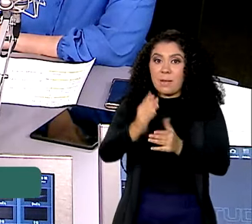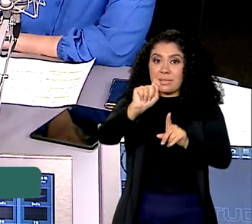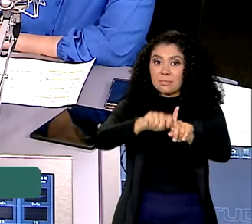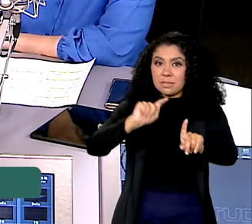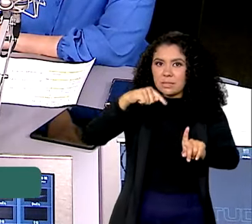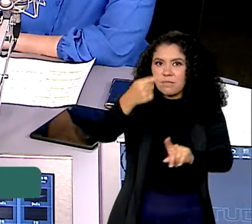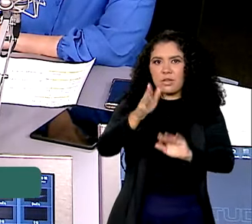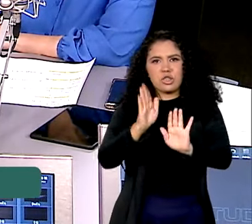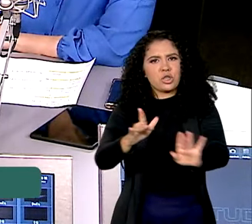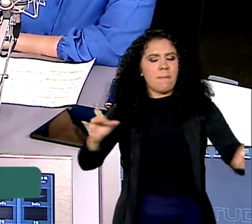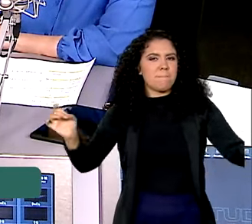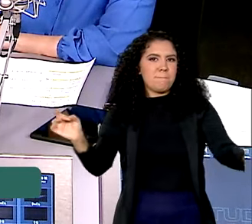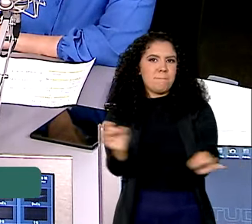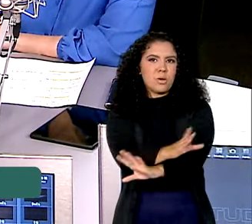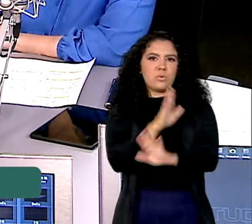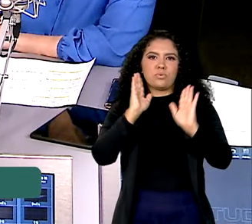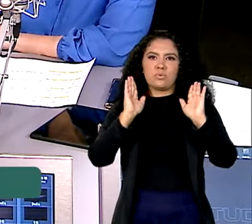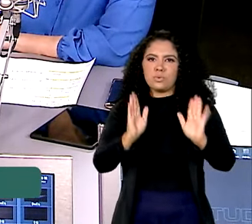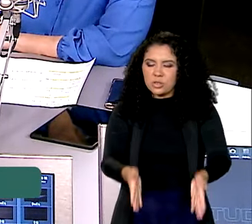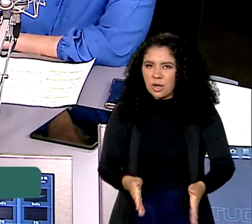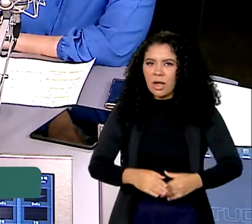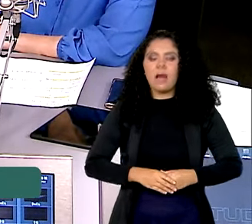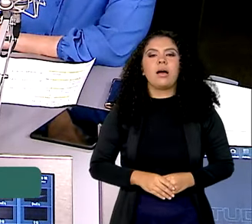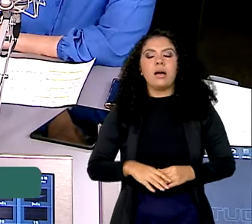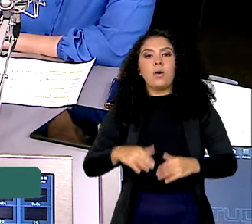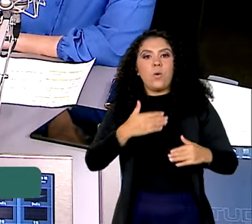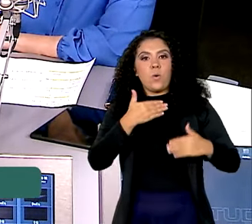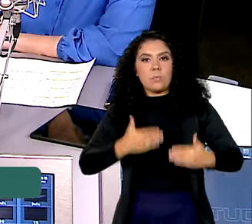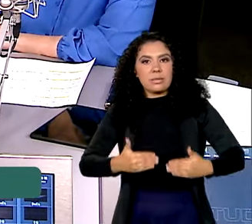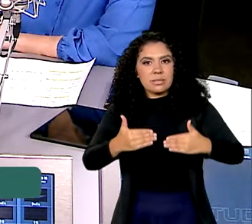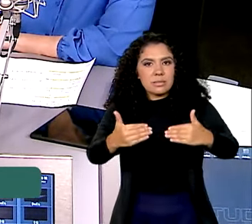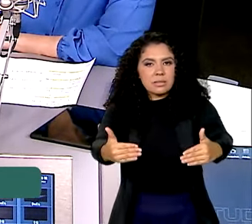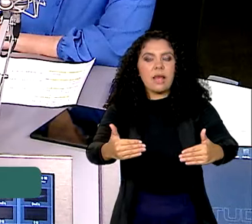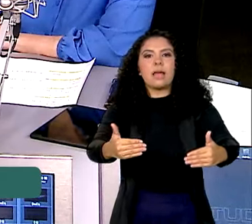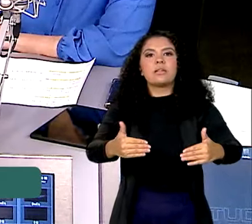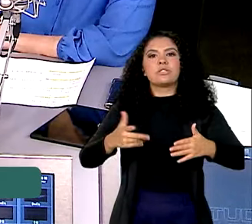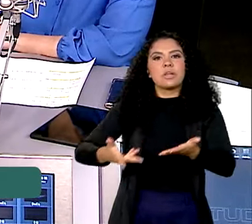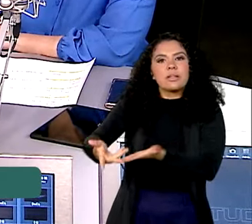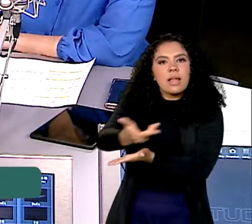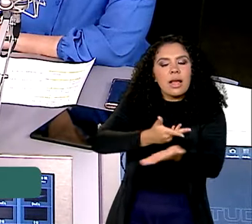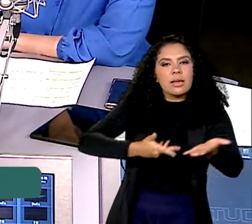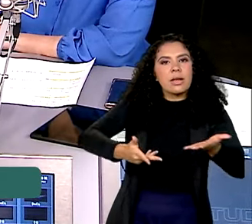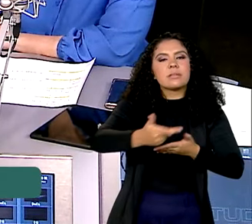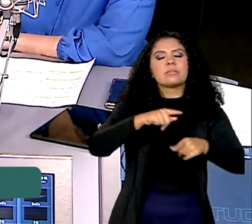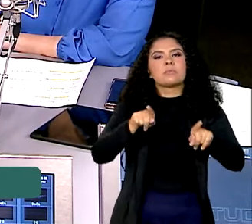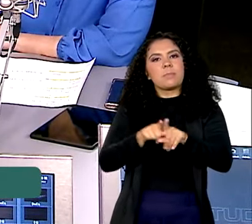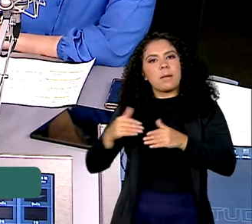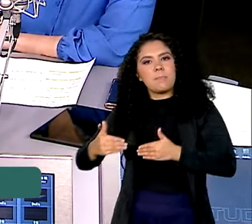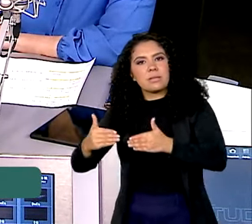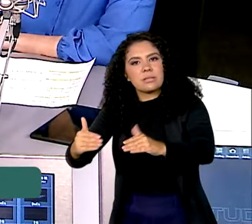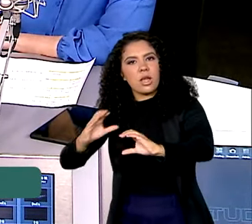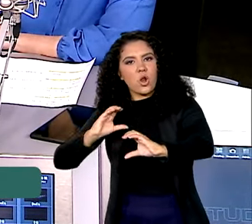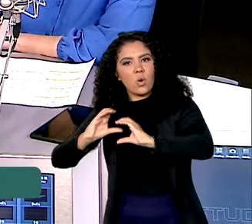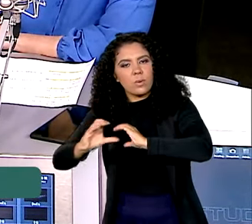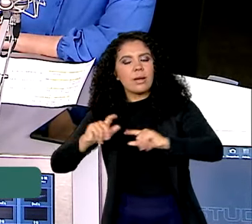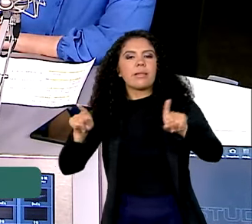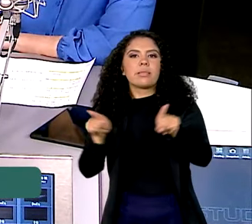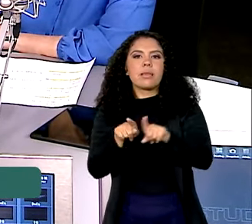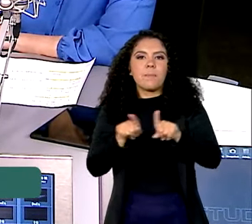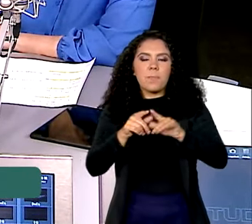tudo pronto. Ministério de Integração e Desenvolvimento Regional, Ministério das Comunicações, Ministério